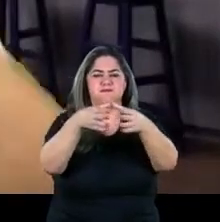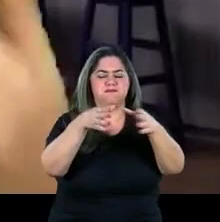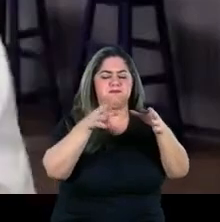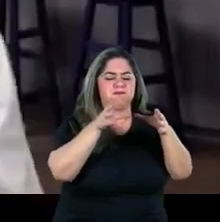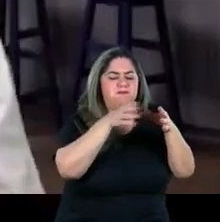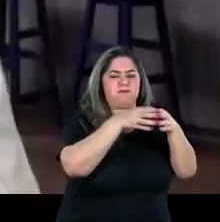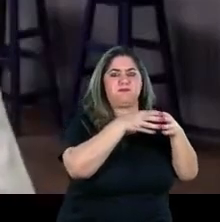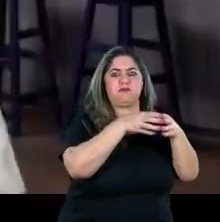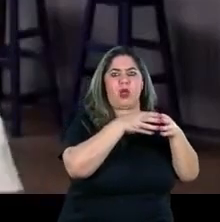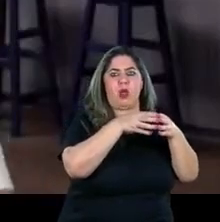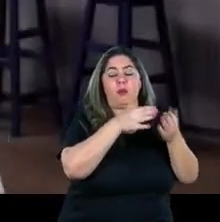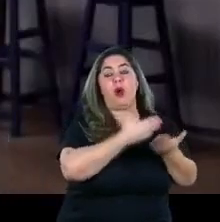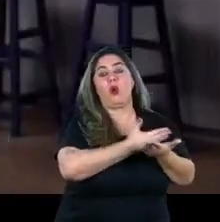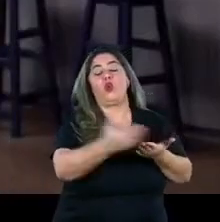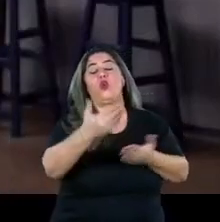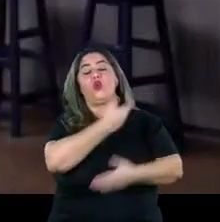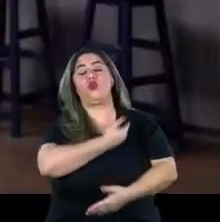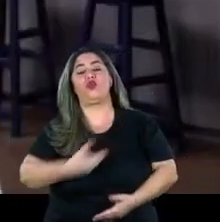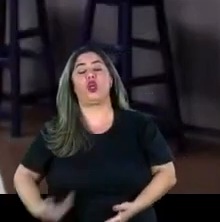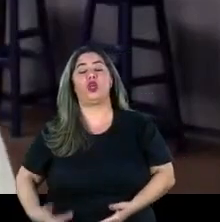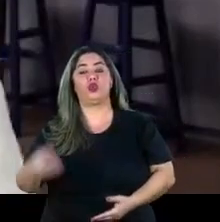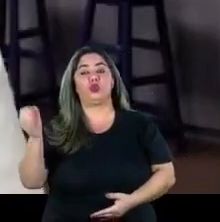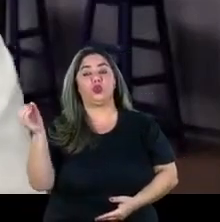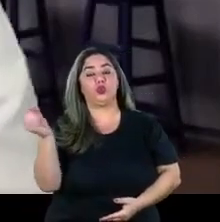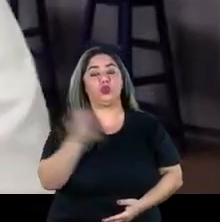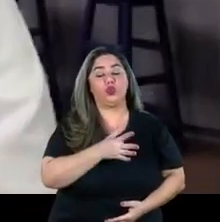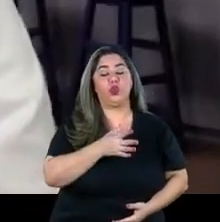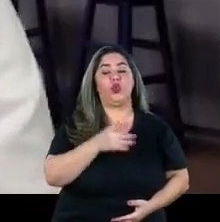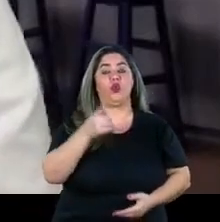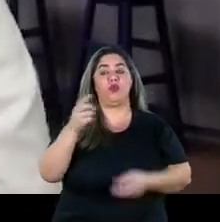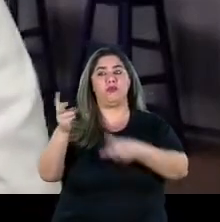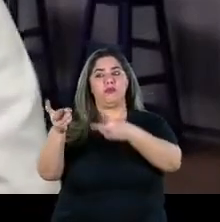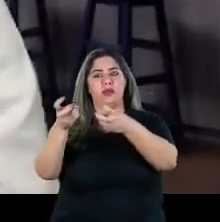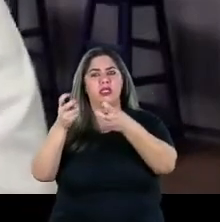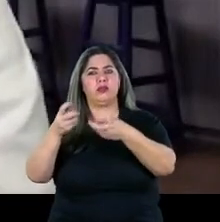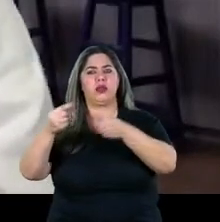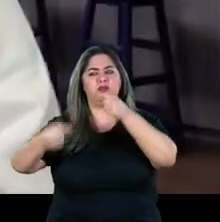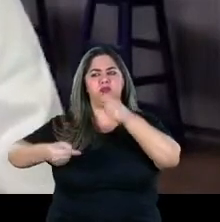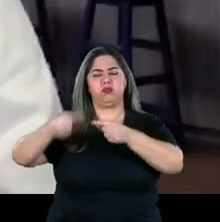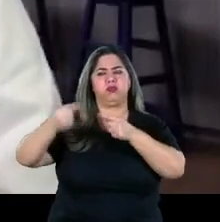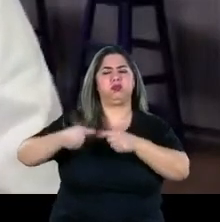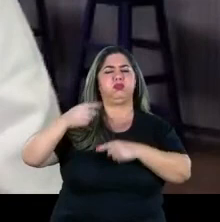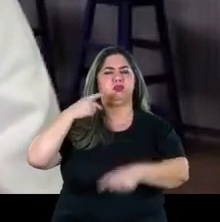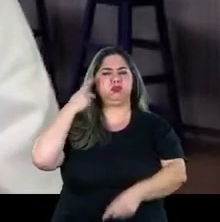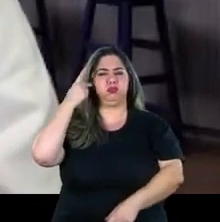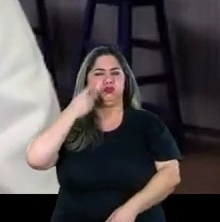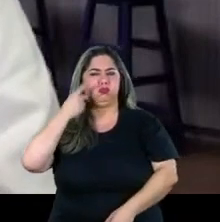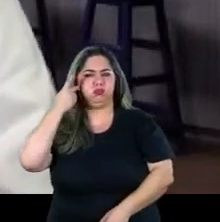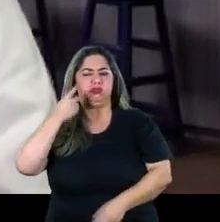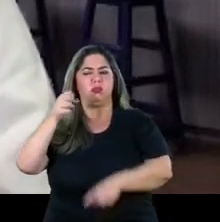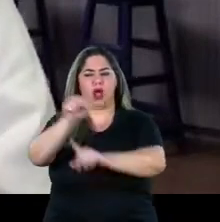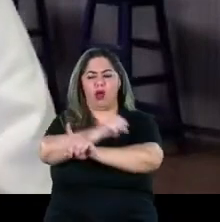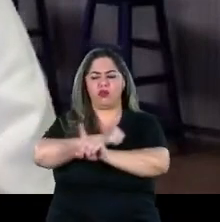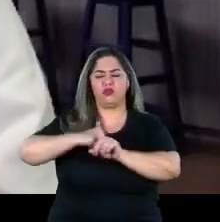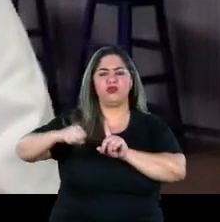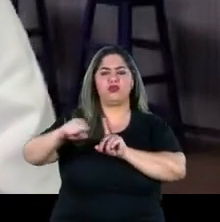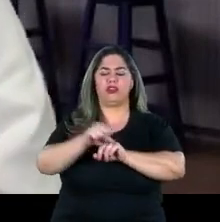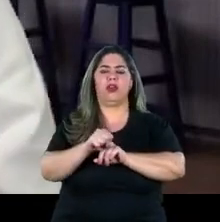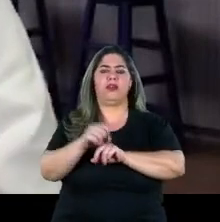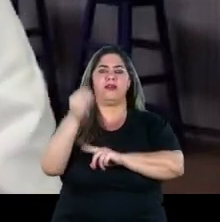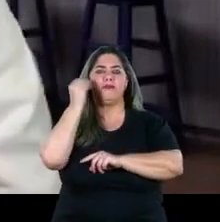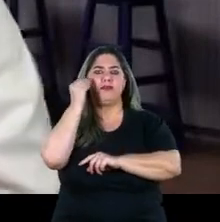governo com um olhar de segurança alimentar com um olhar de políticas sociais e que a gente tente de todas as formas não